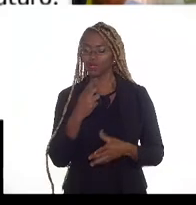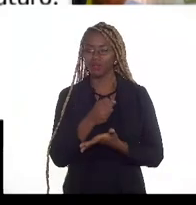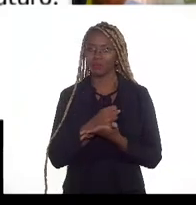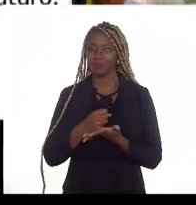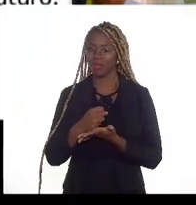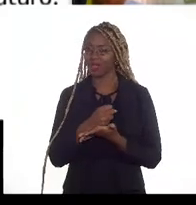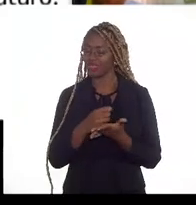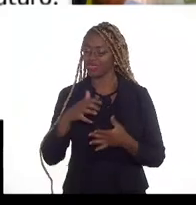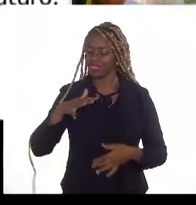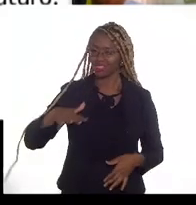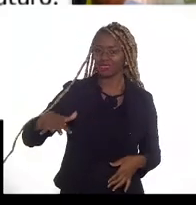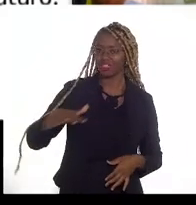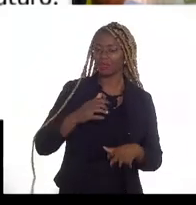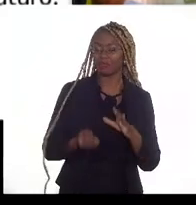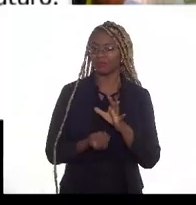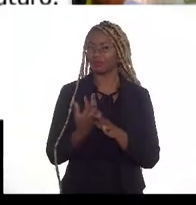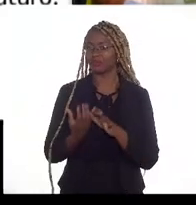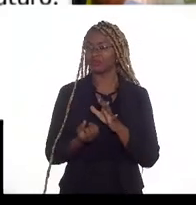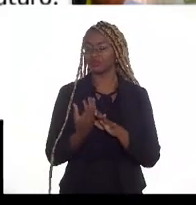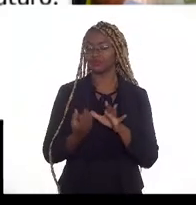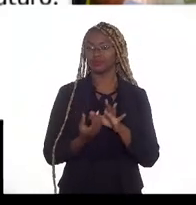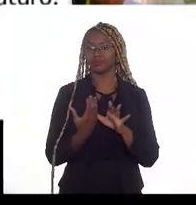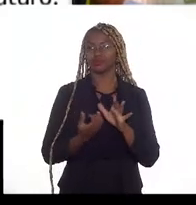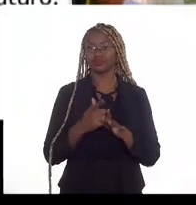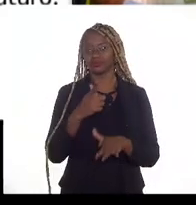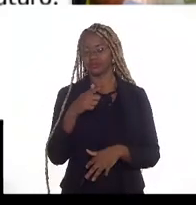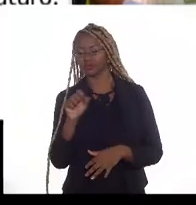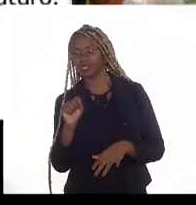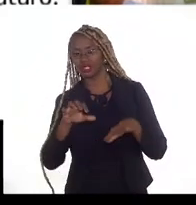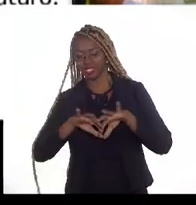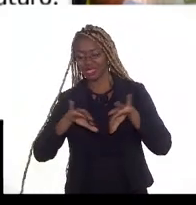na produção do Rio de Janeiro em gás associado,